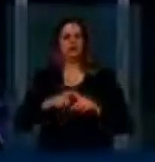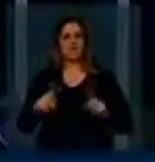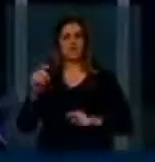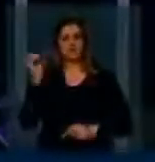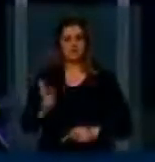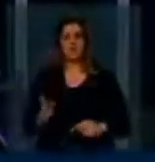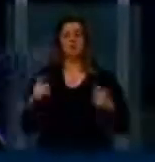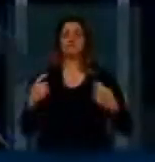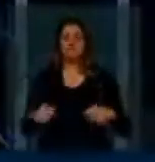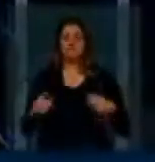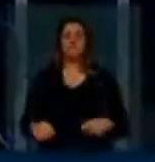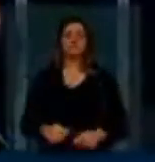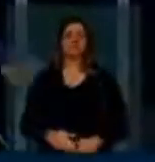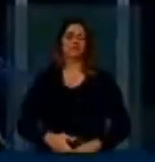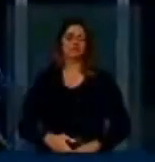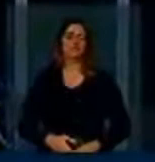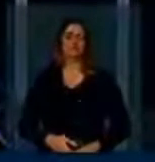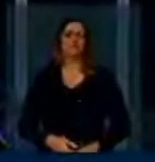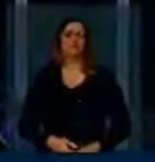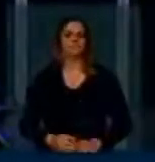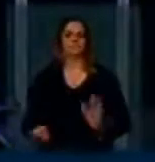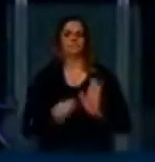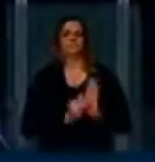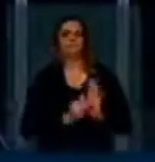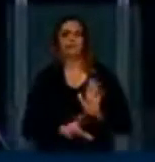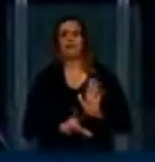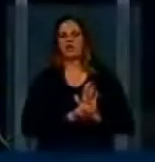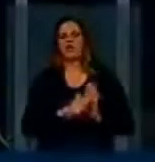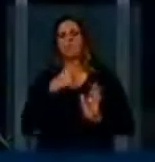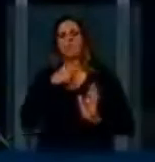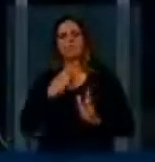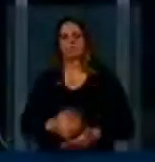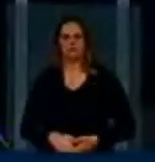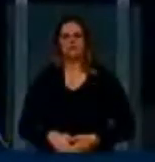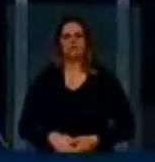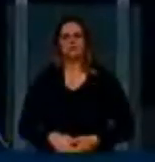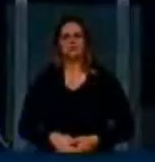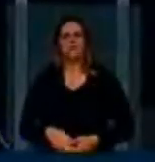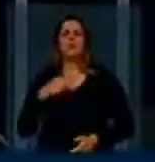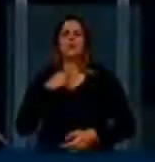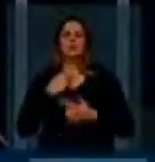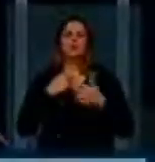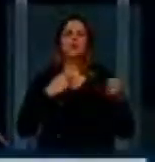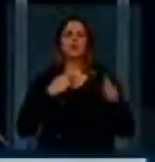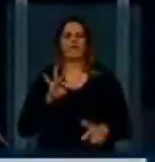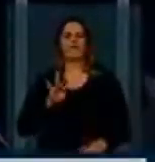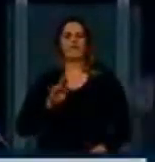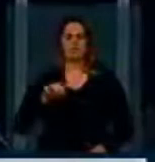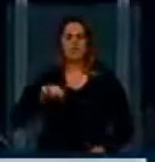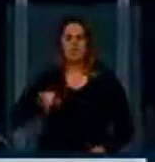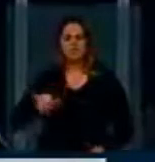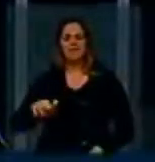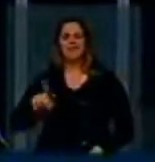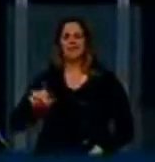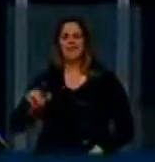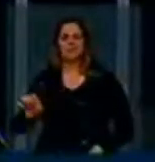colocado no Marco Civil porque da mesma forma que eu defendo que não entre franquia de dados porque franquia de dados é modelo de negócio, eu também